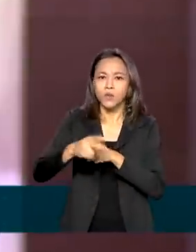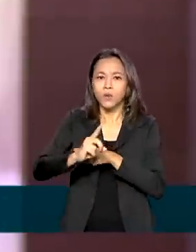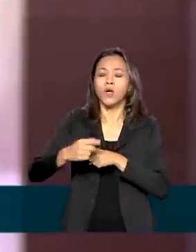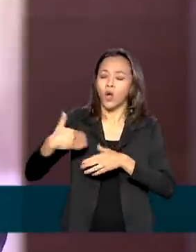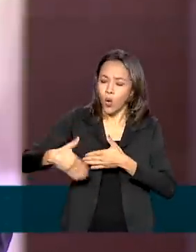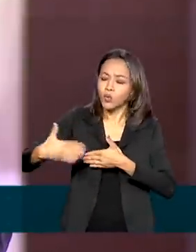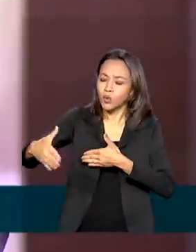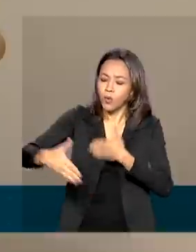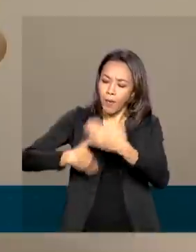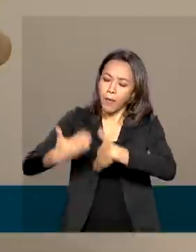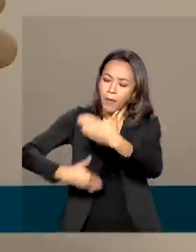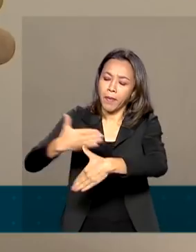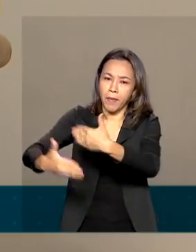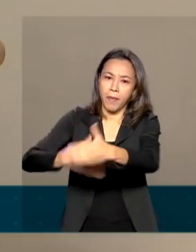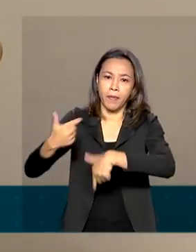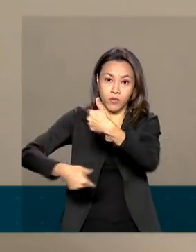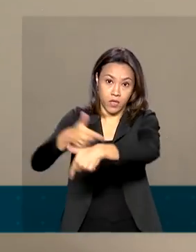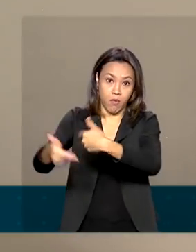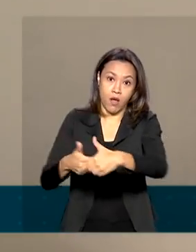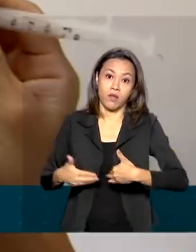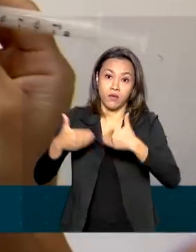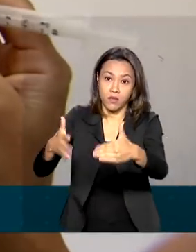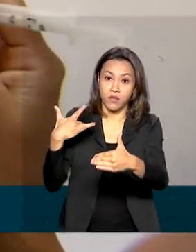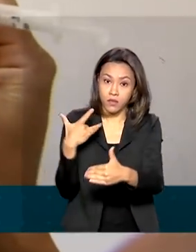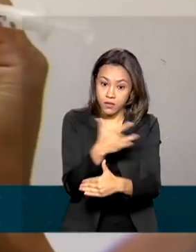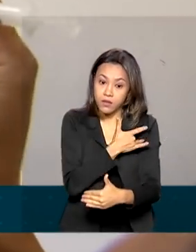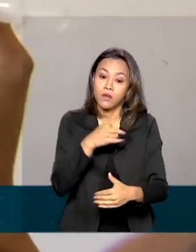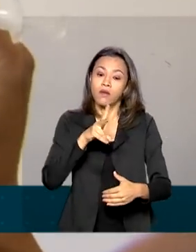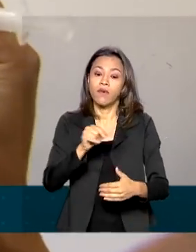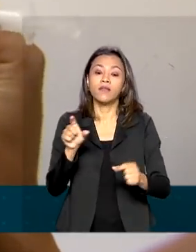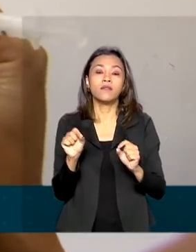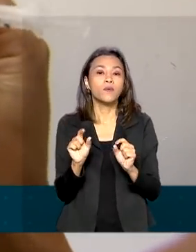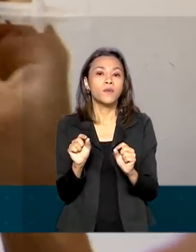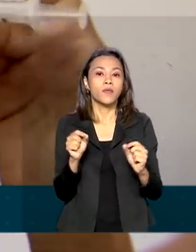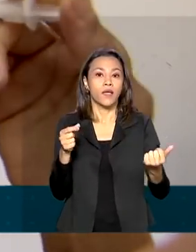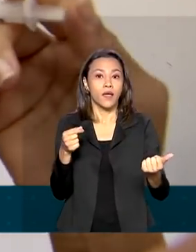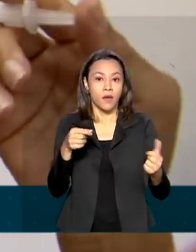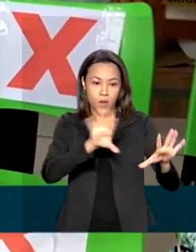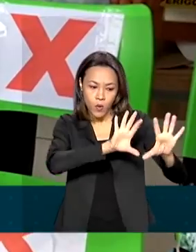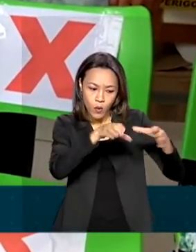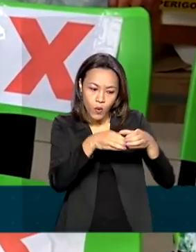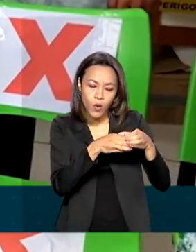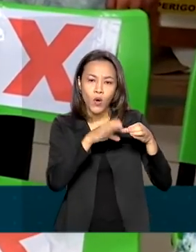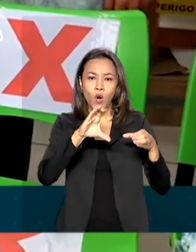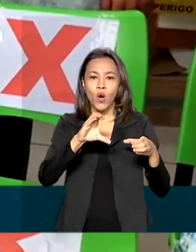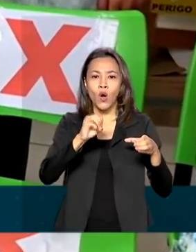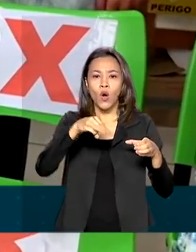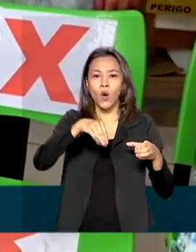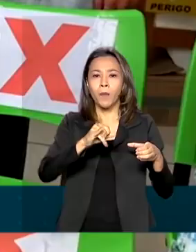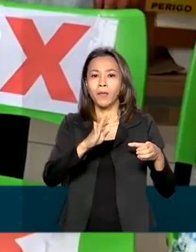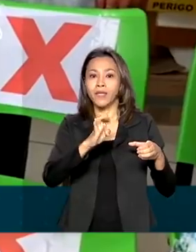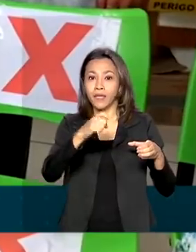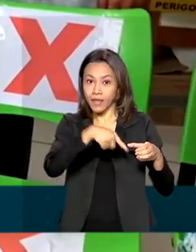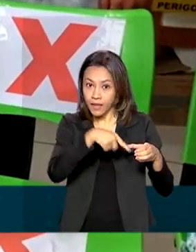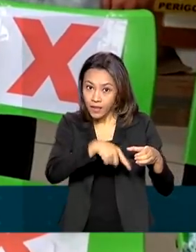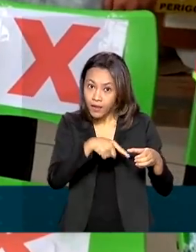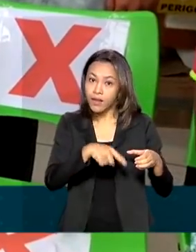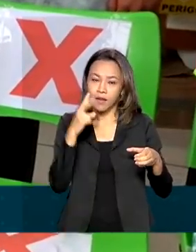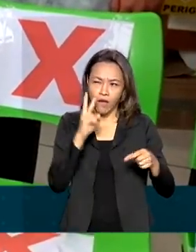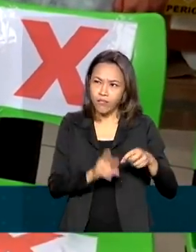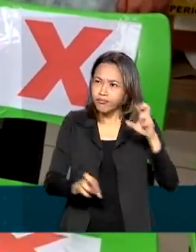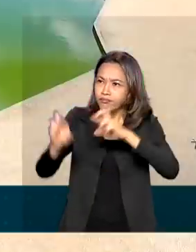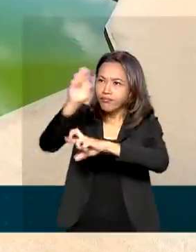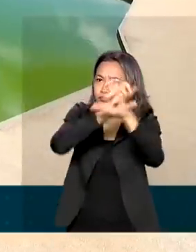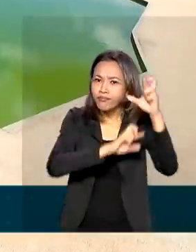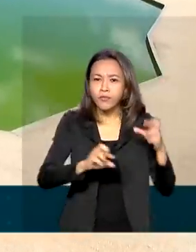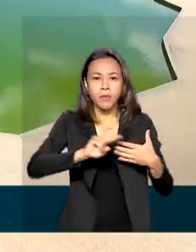Saúde que estão em curso. O trabalho será articulado pelo Comitê de Crise para Supervisão e Monitoramento dos Impactos da Covid